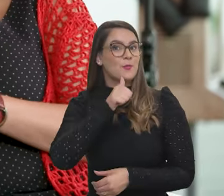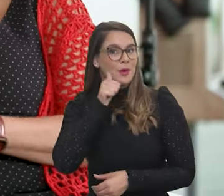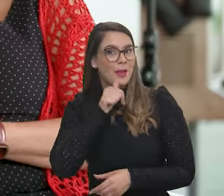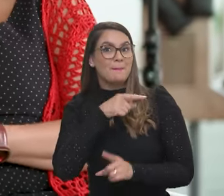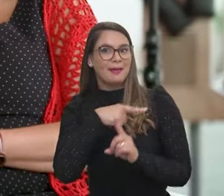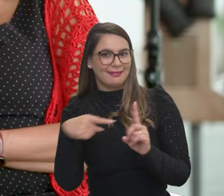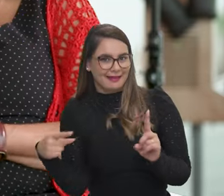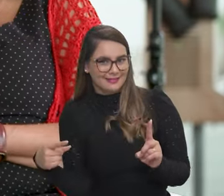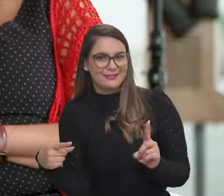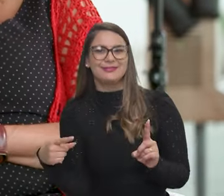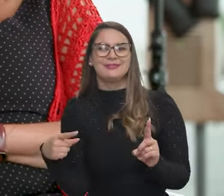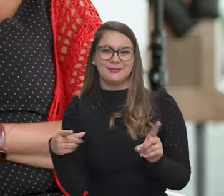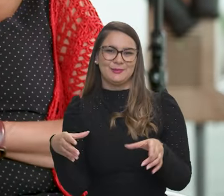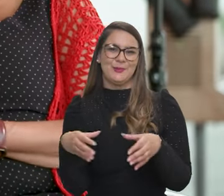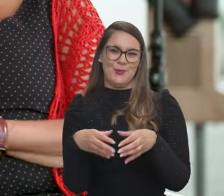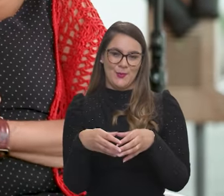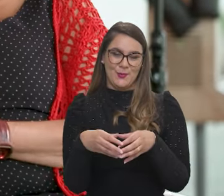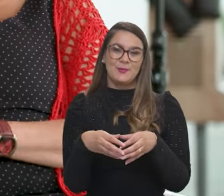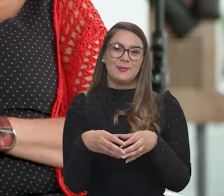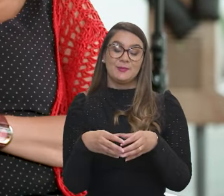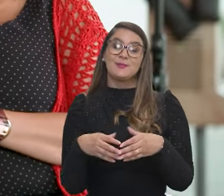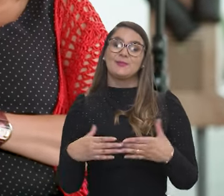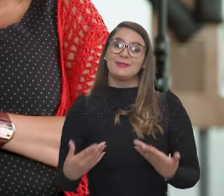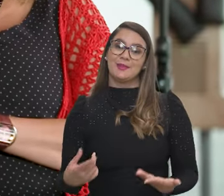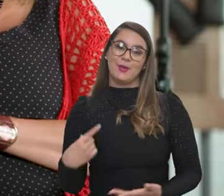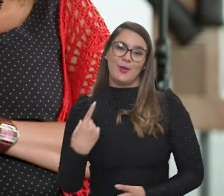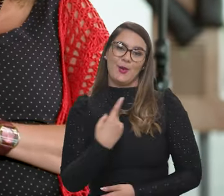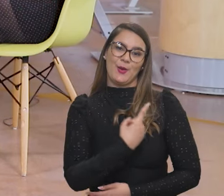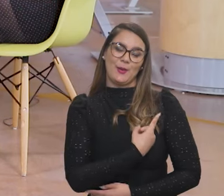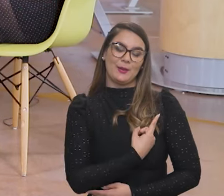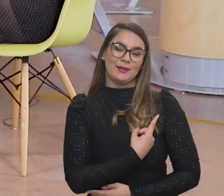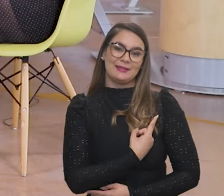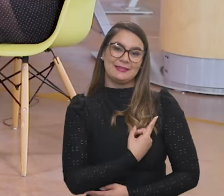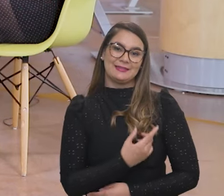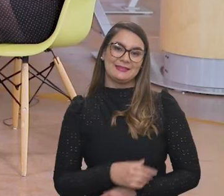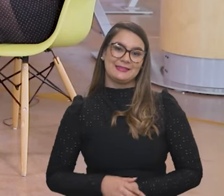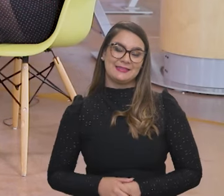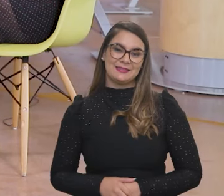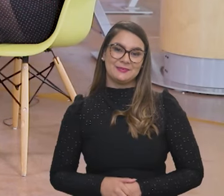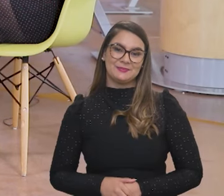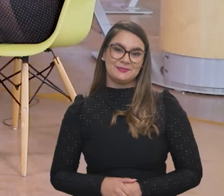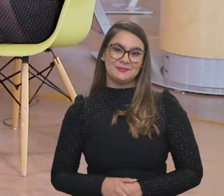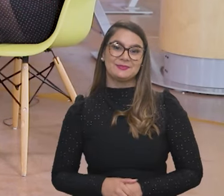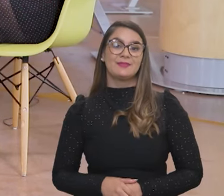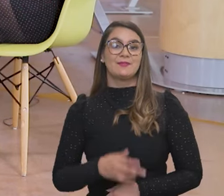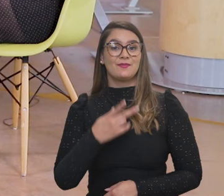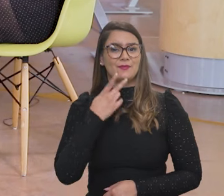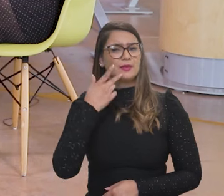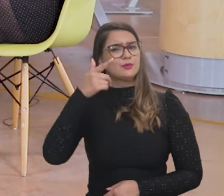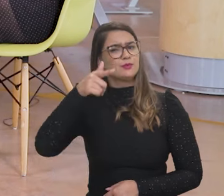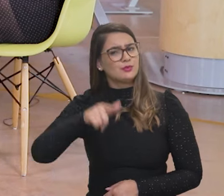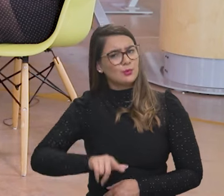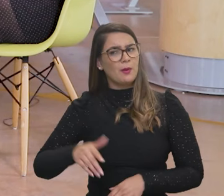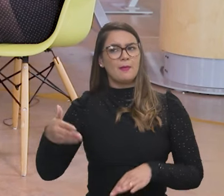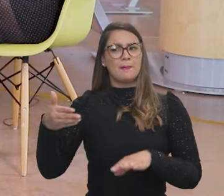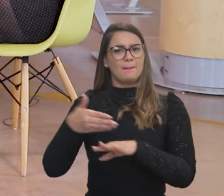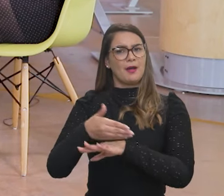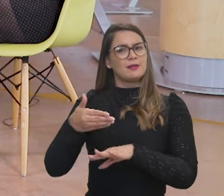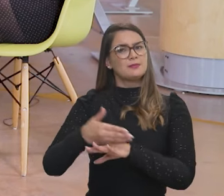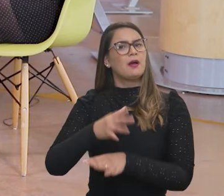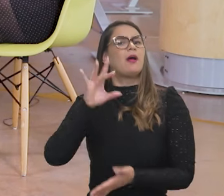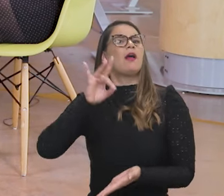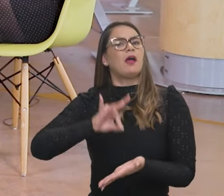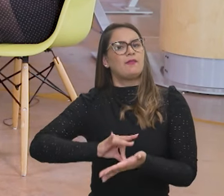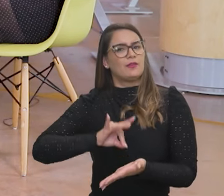compostas de mulheres, né, e nós estamos exatamente reforçando, né, e